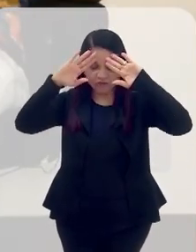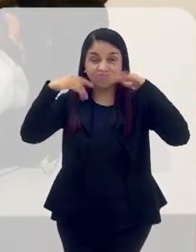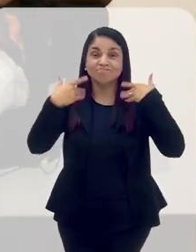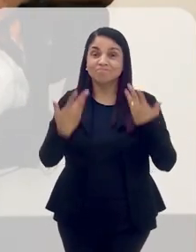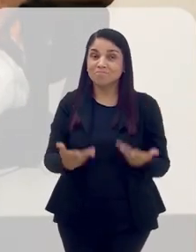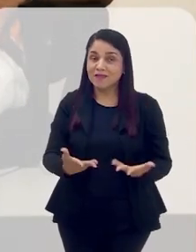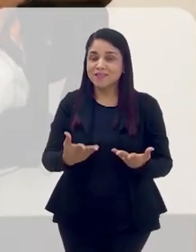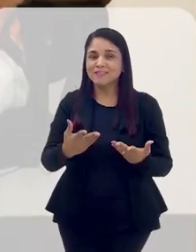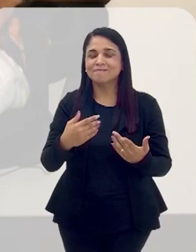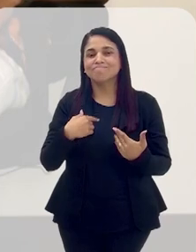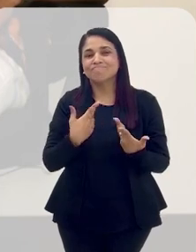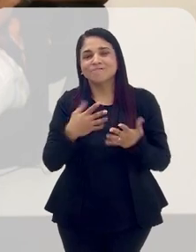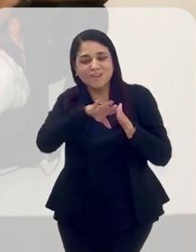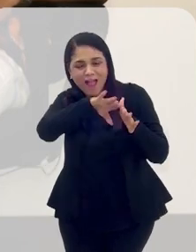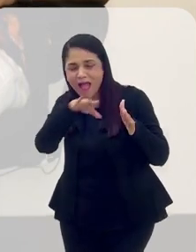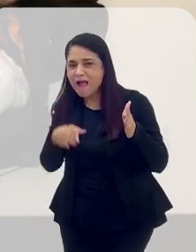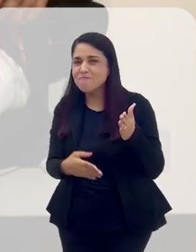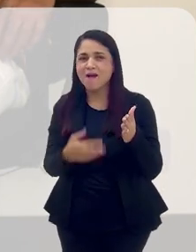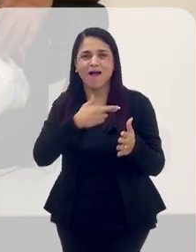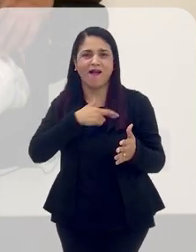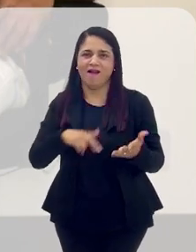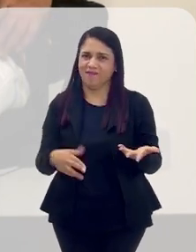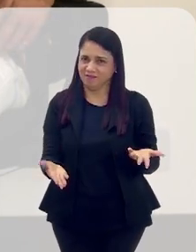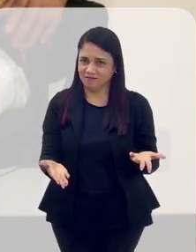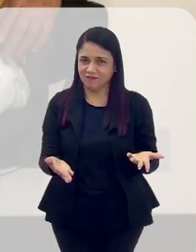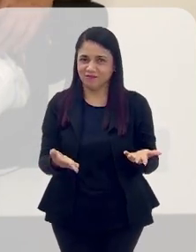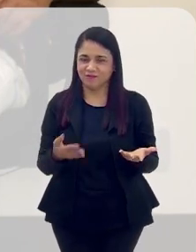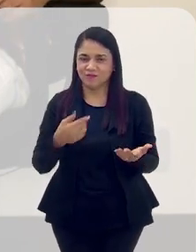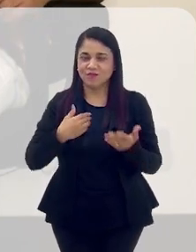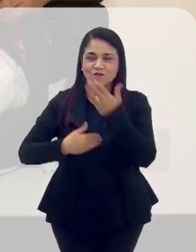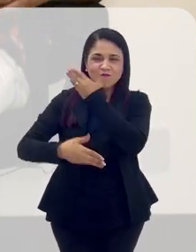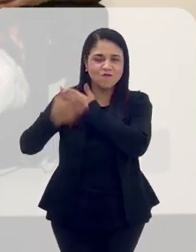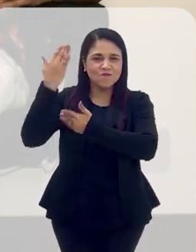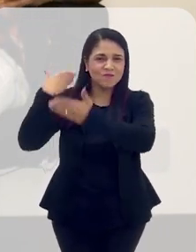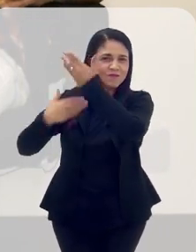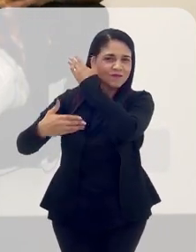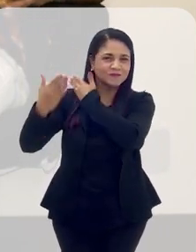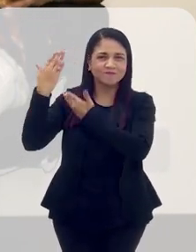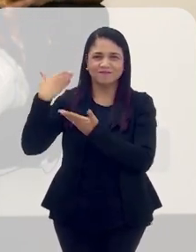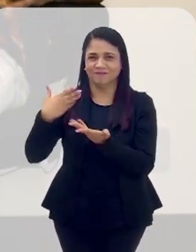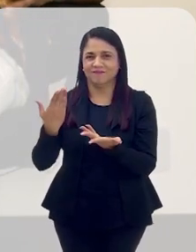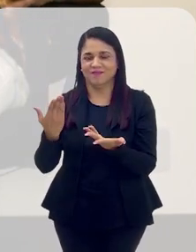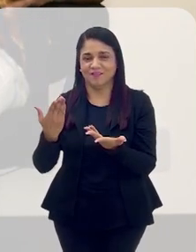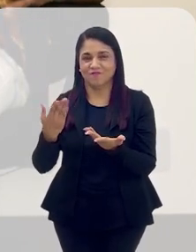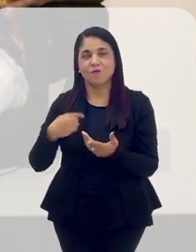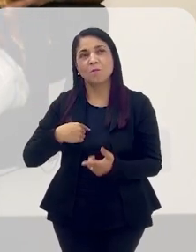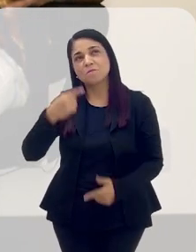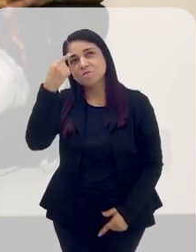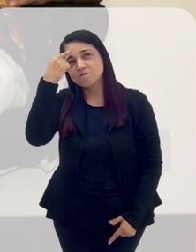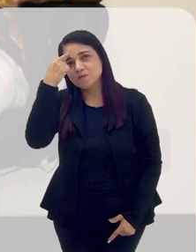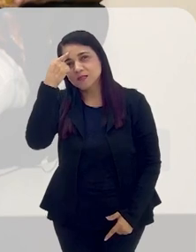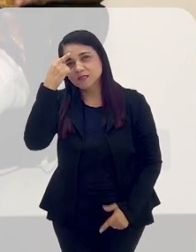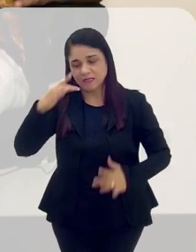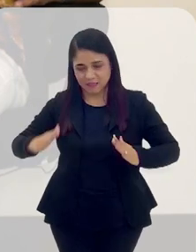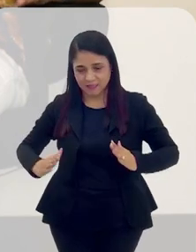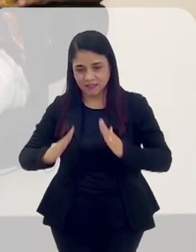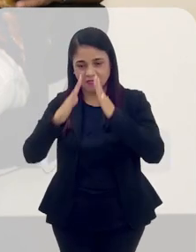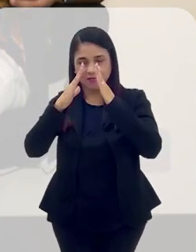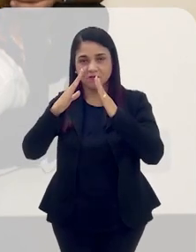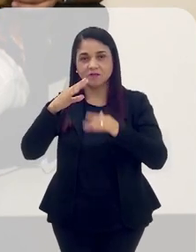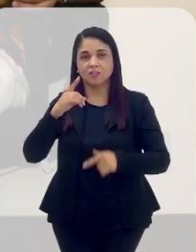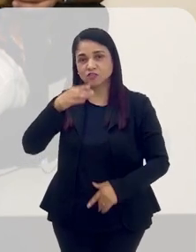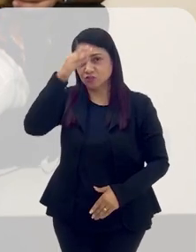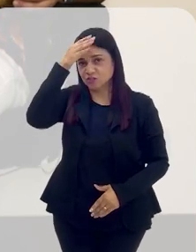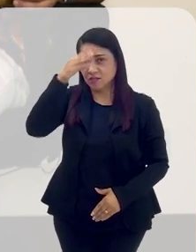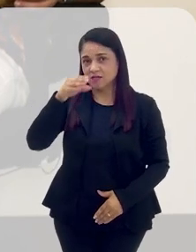mas gera uma vulgarização. E aí eu me reporto aos nossos ancestrais. Vamos pensar a